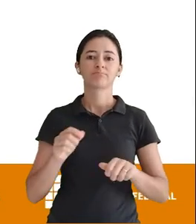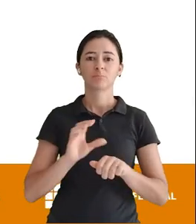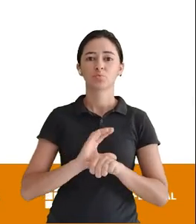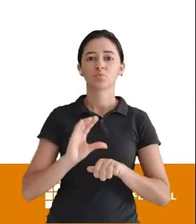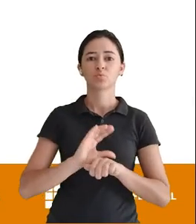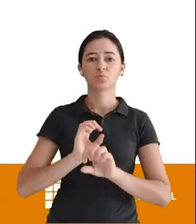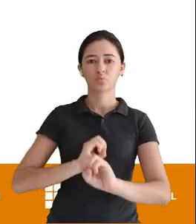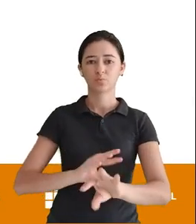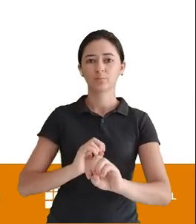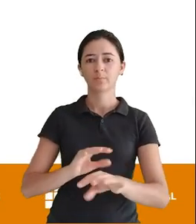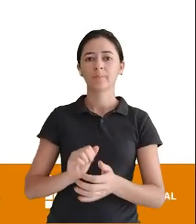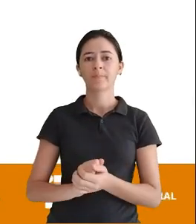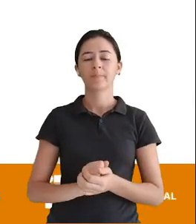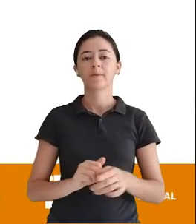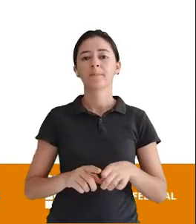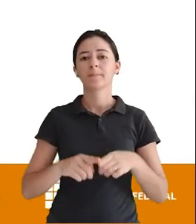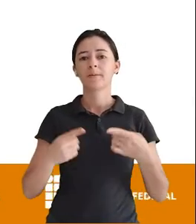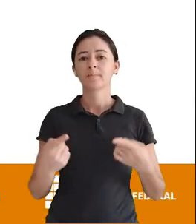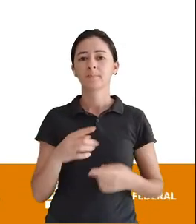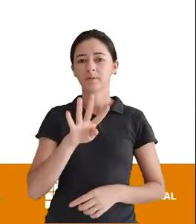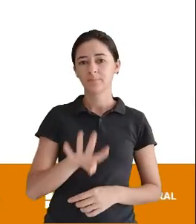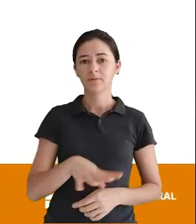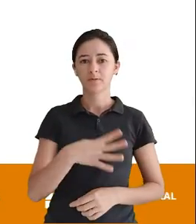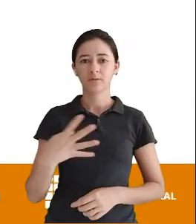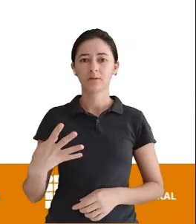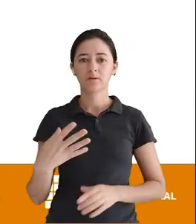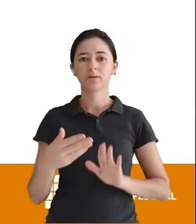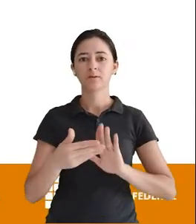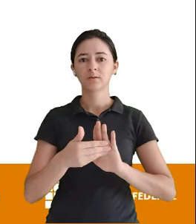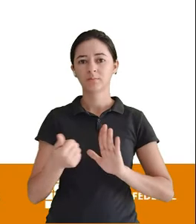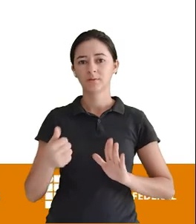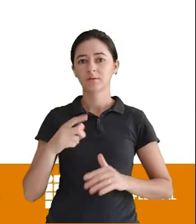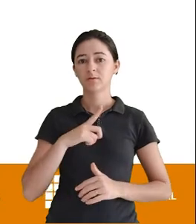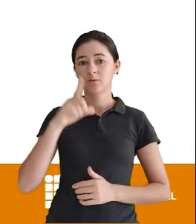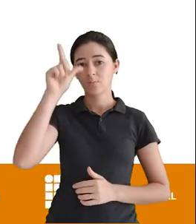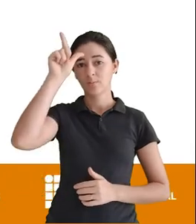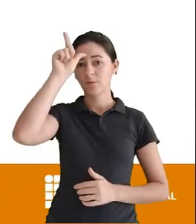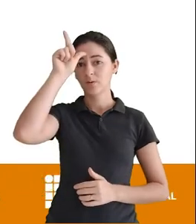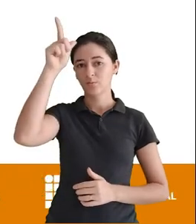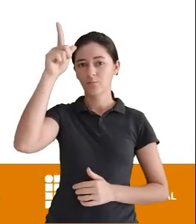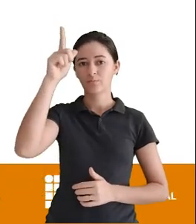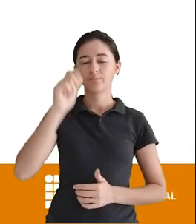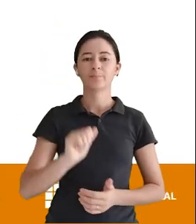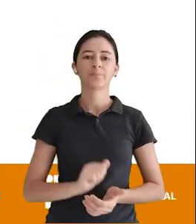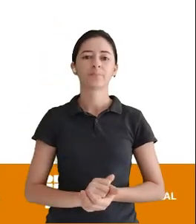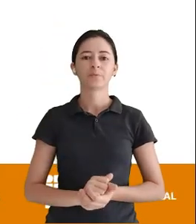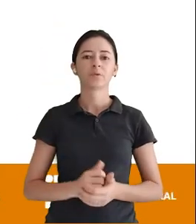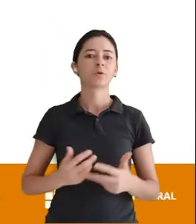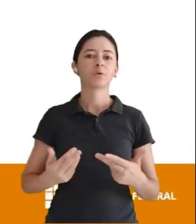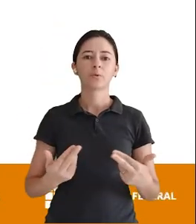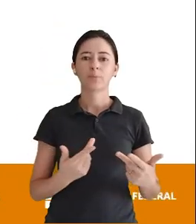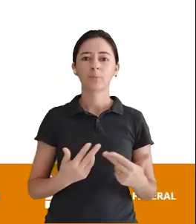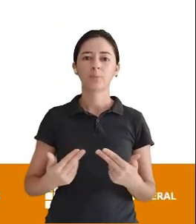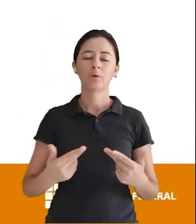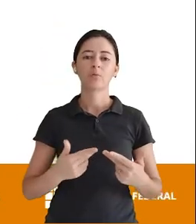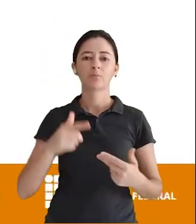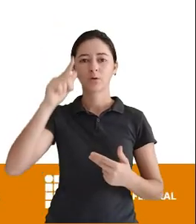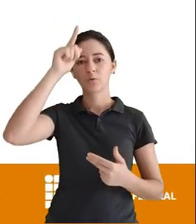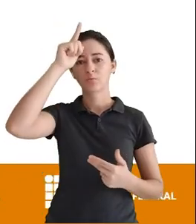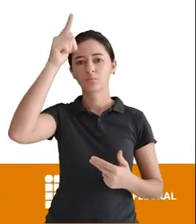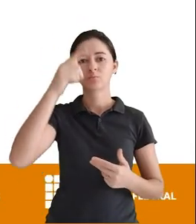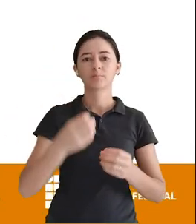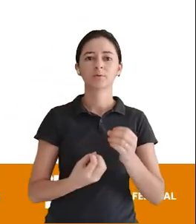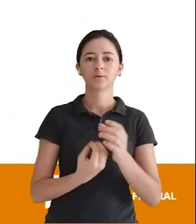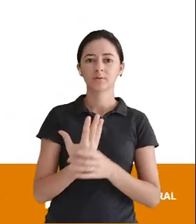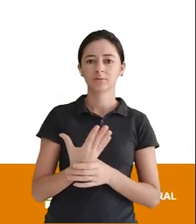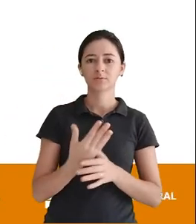Mas Para apagar a tabela Existe uma lógica A lógica Para apagar a tabela Ela é a mesma lógica Que nós usamos Para